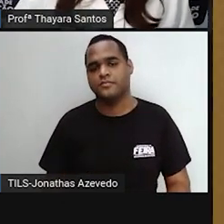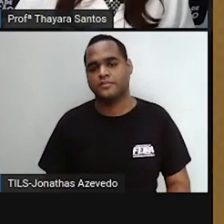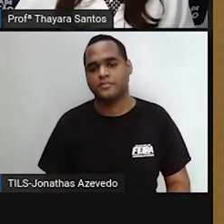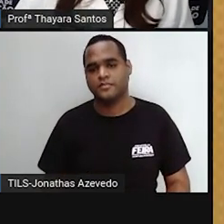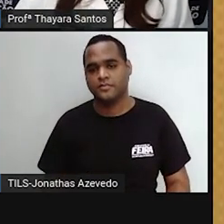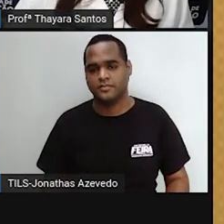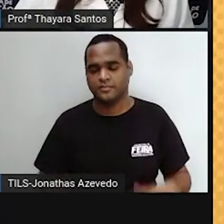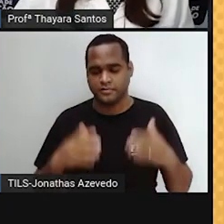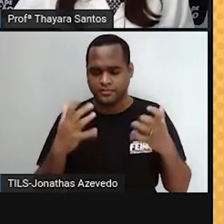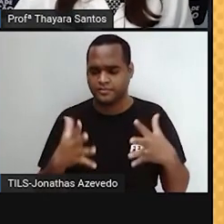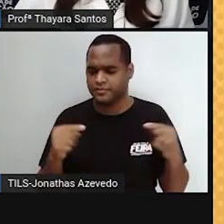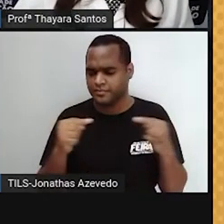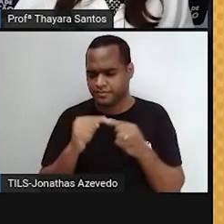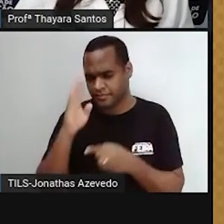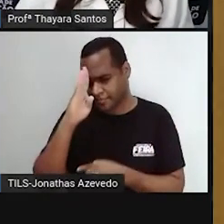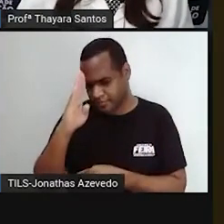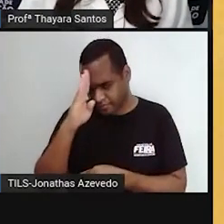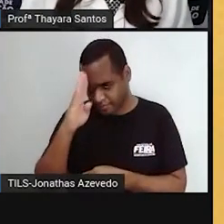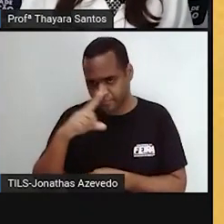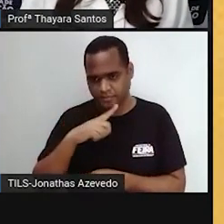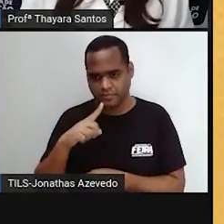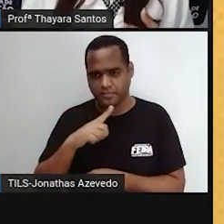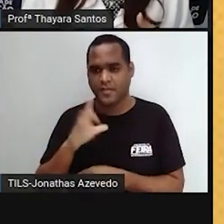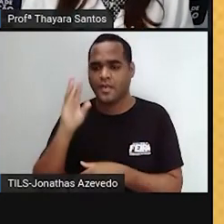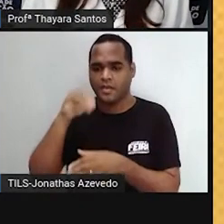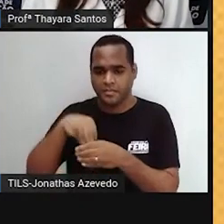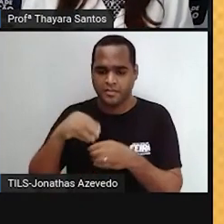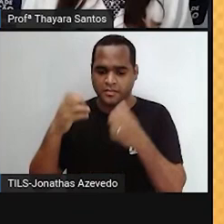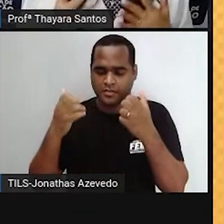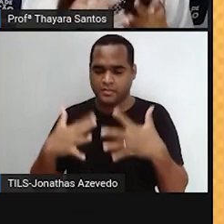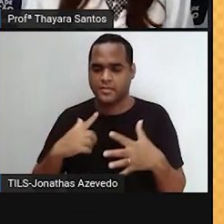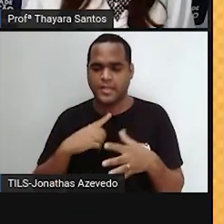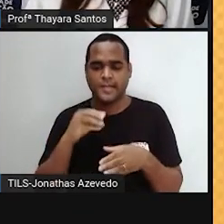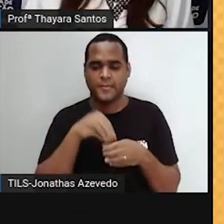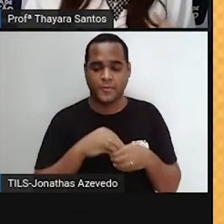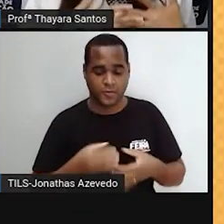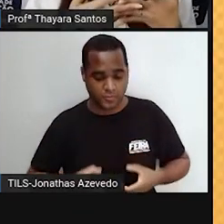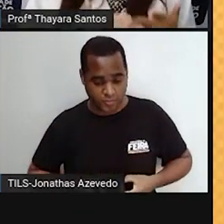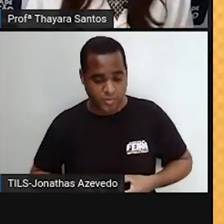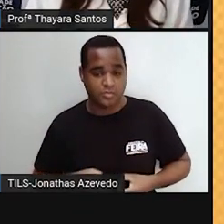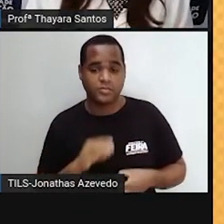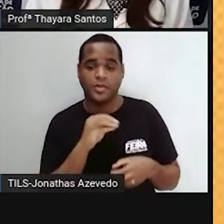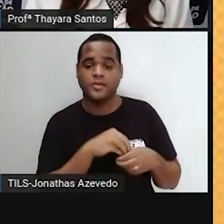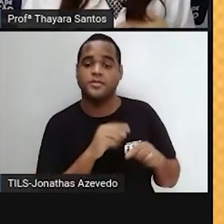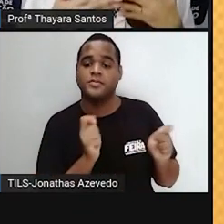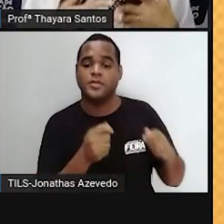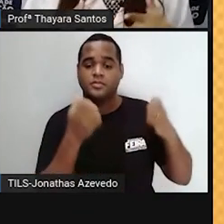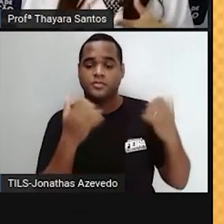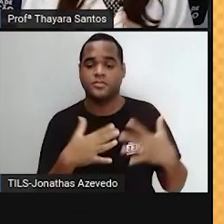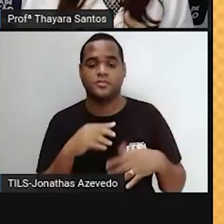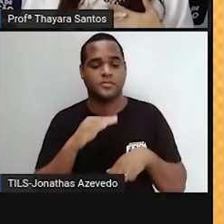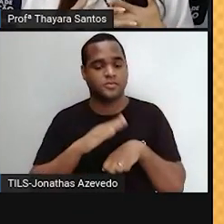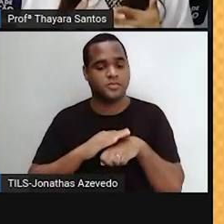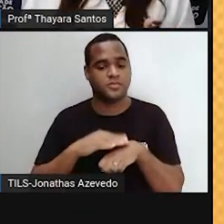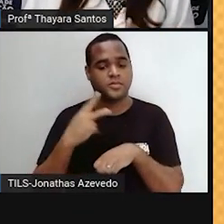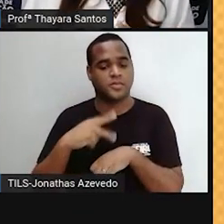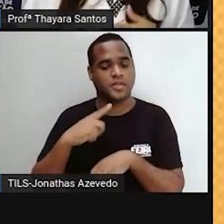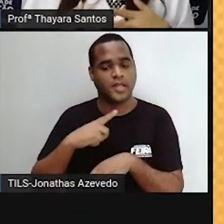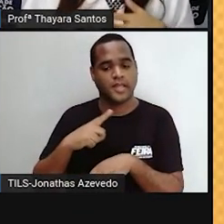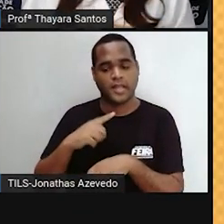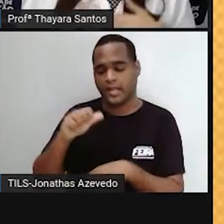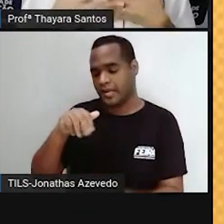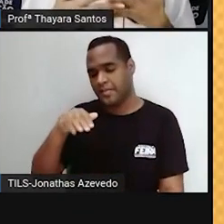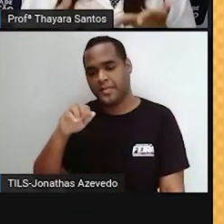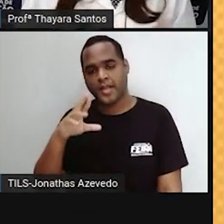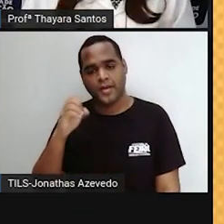E qual é a função desse útero? A função do útero na reprodução é justamente essa, abrigar o embrião.